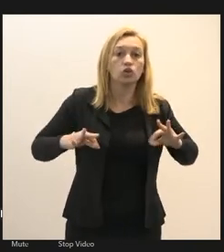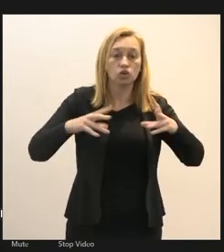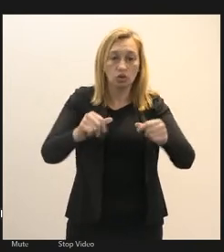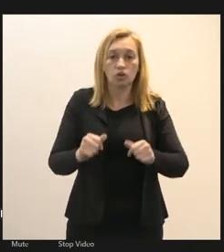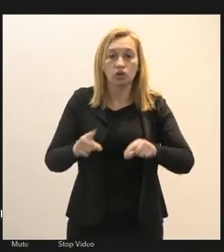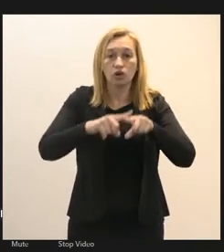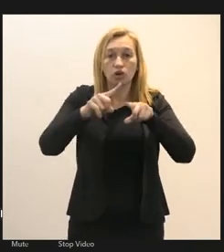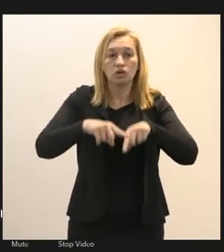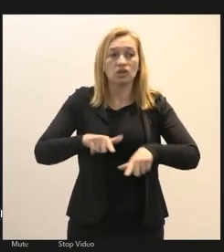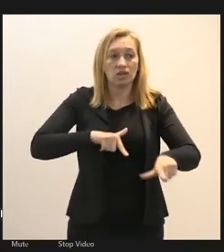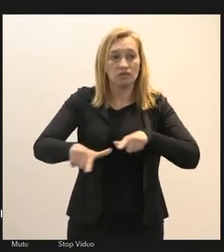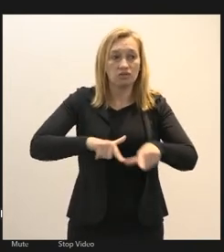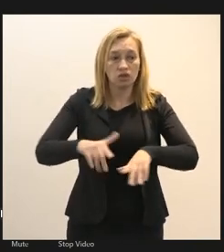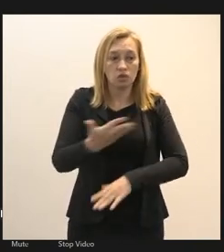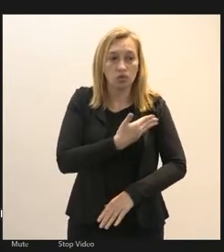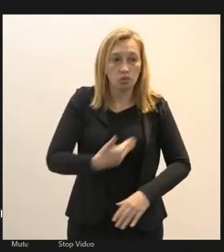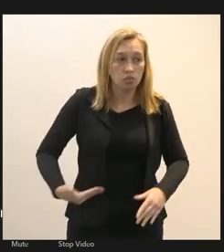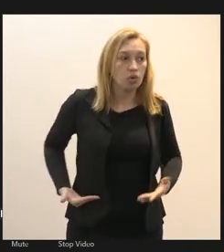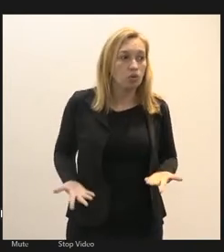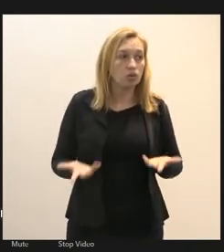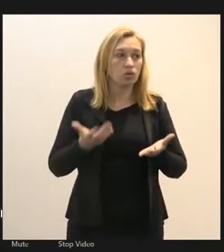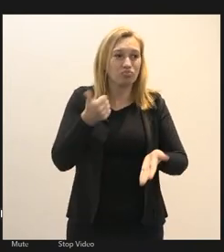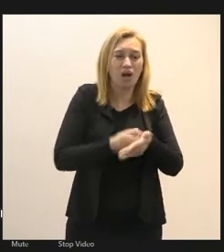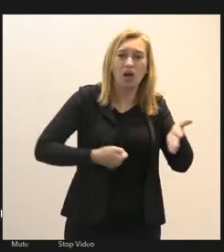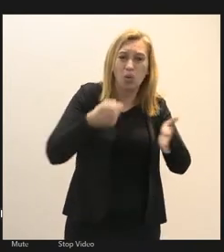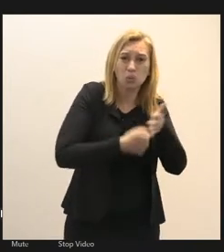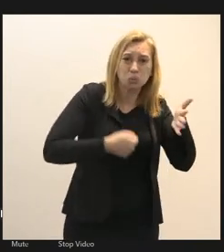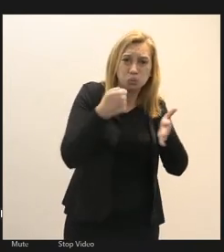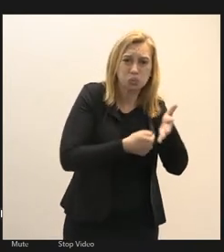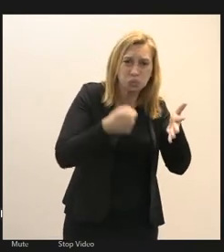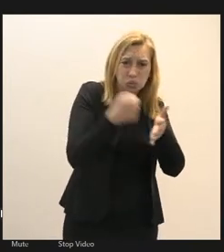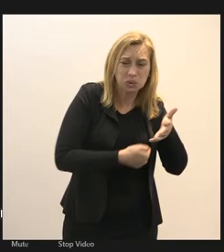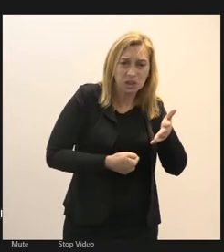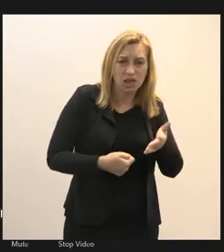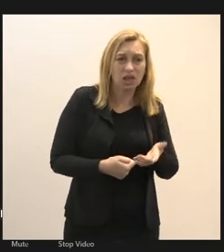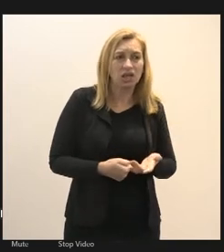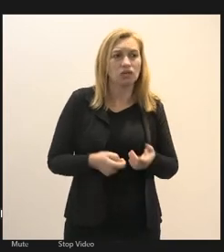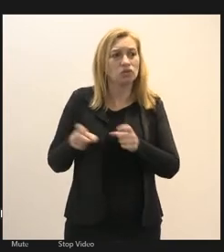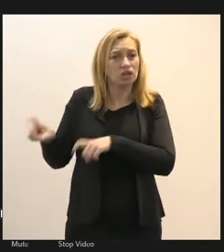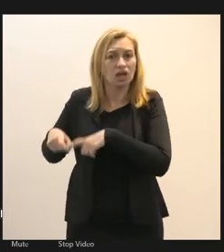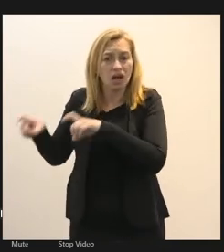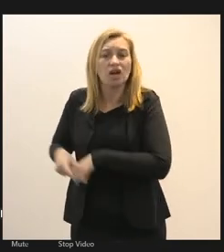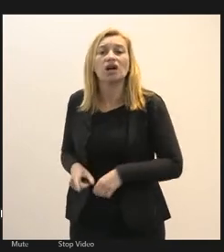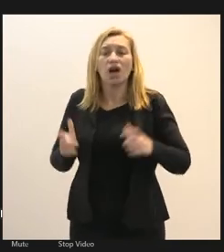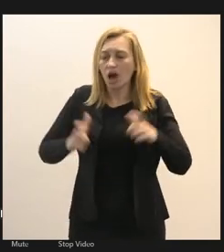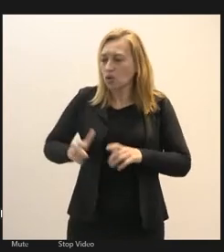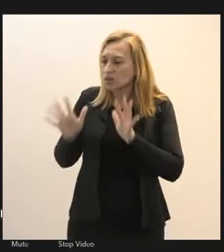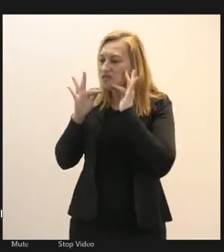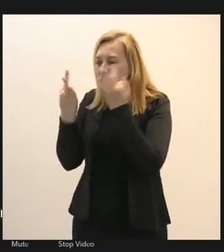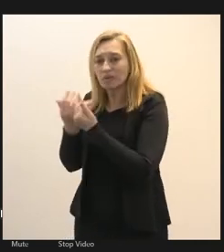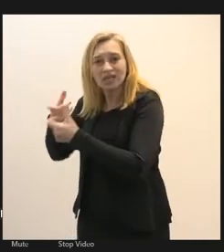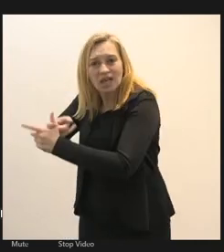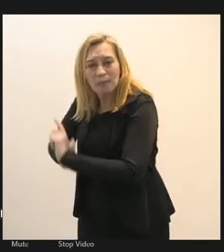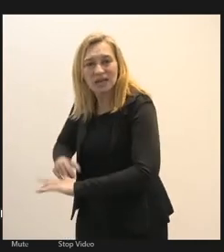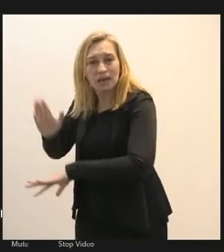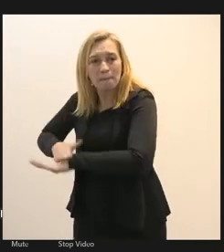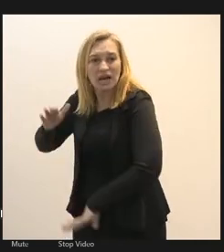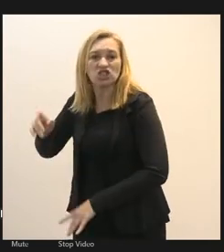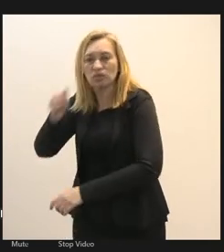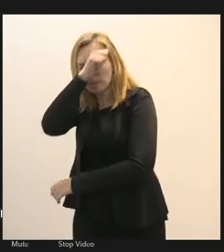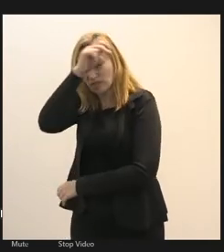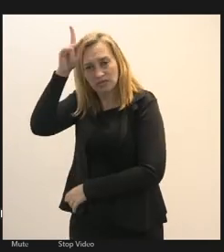público então a gente que trava a luta no interior que é onde as famílias dependem mais a prefeitura e tem